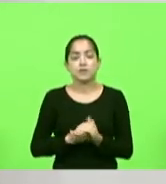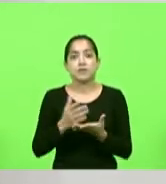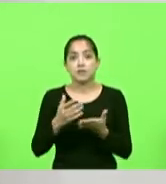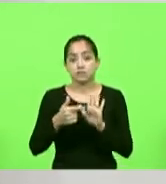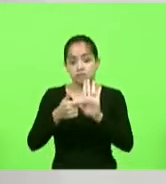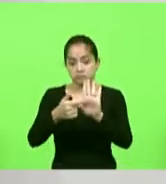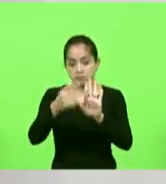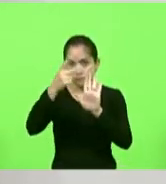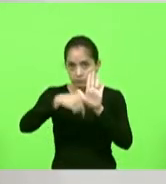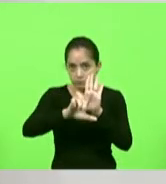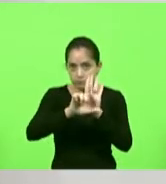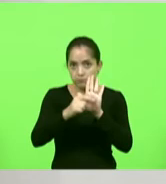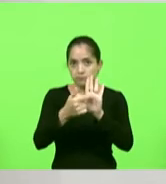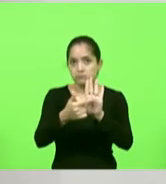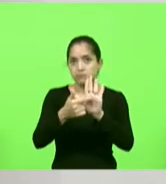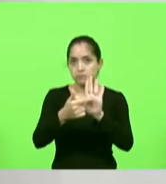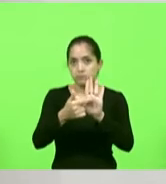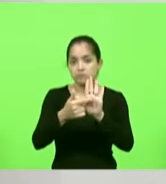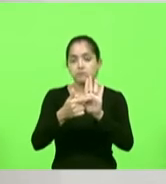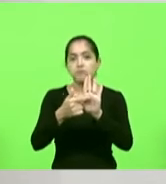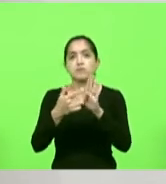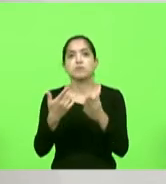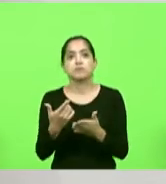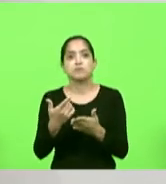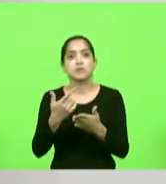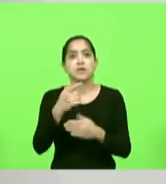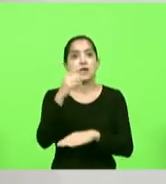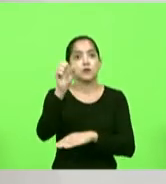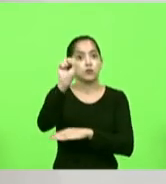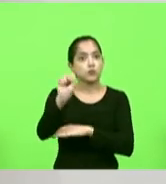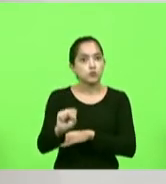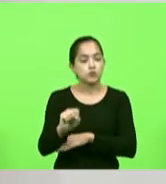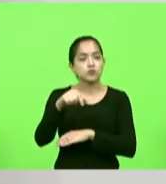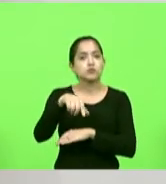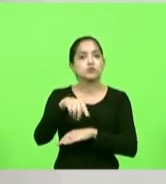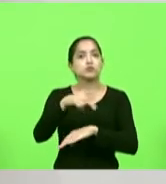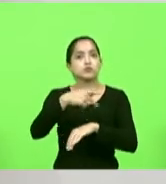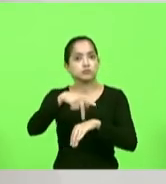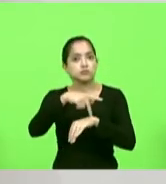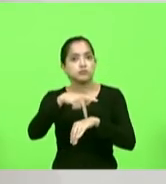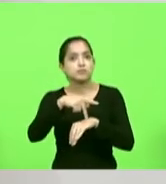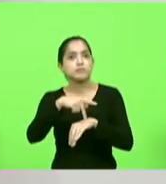existe um grande movimento no sul do país e também no sul